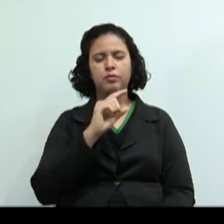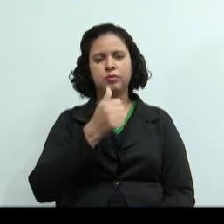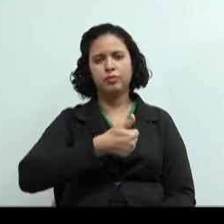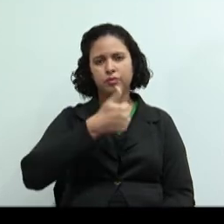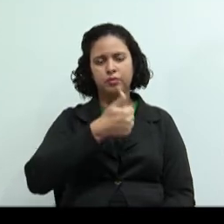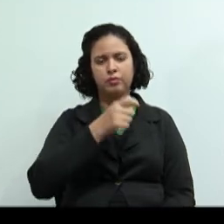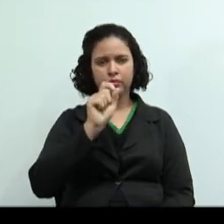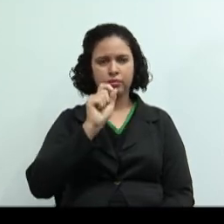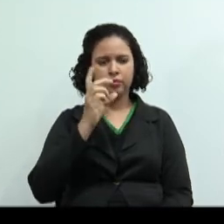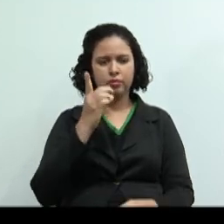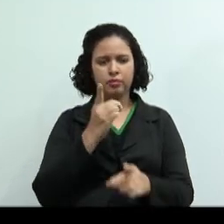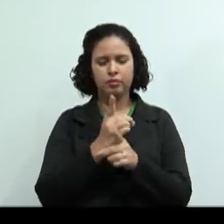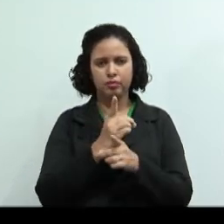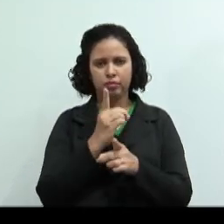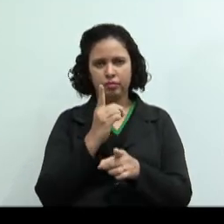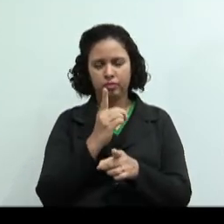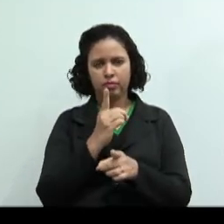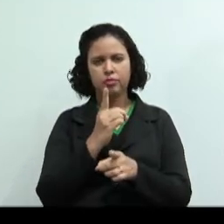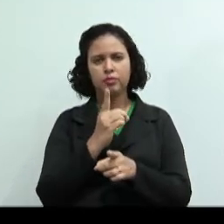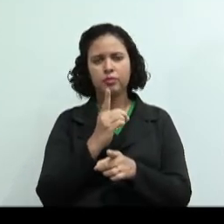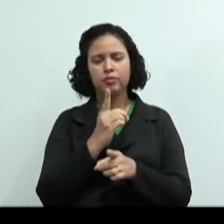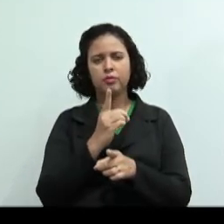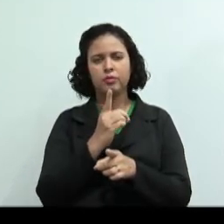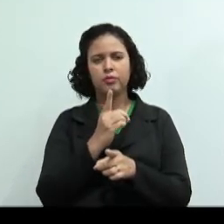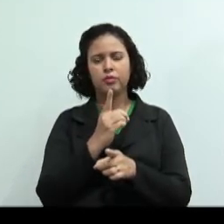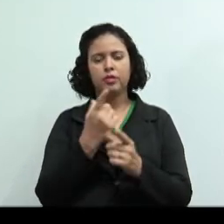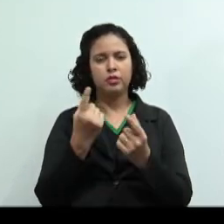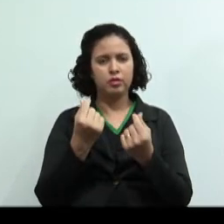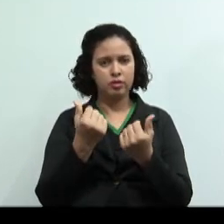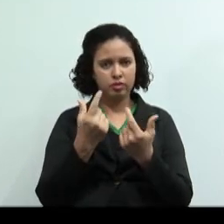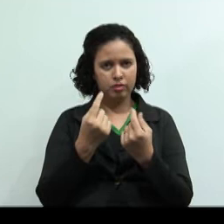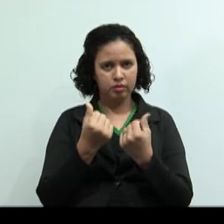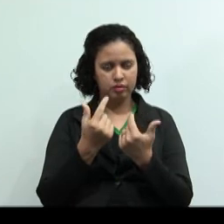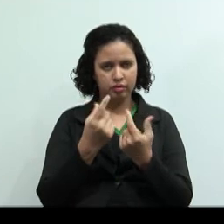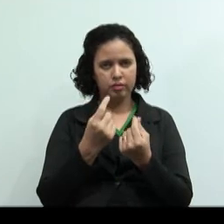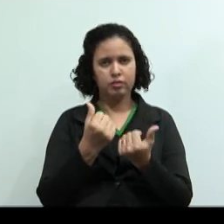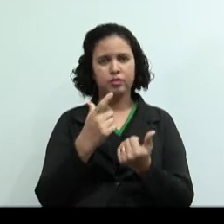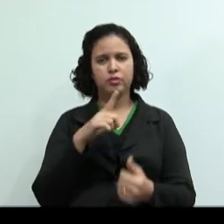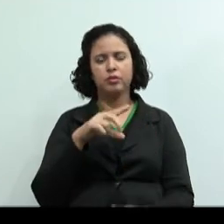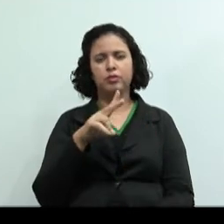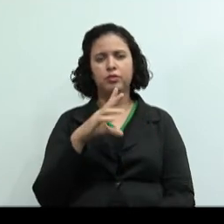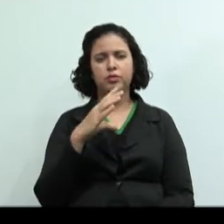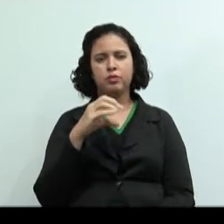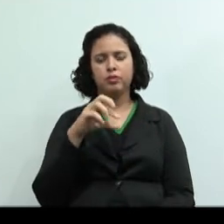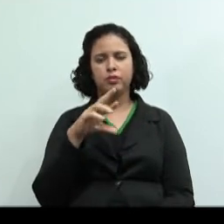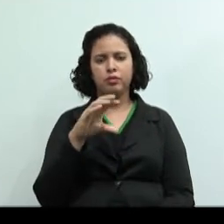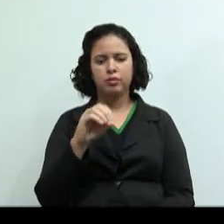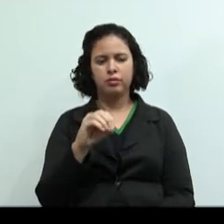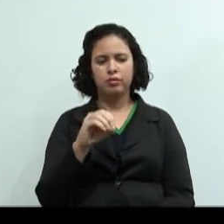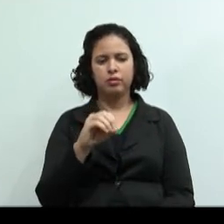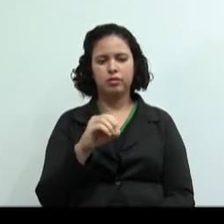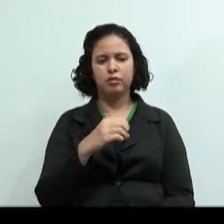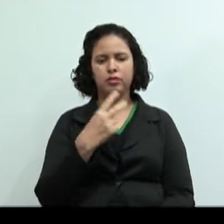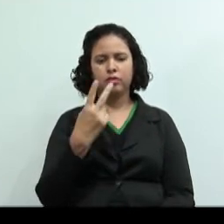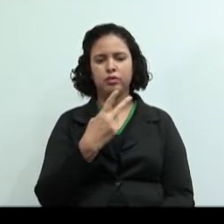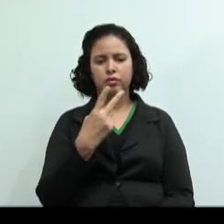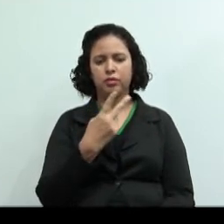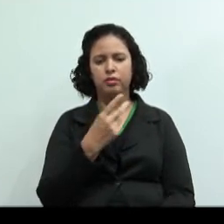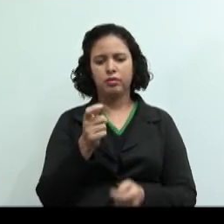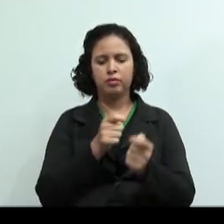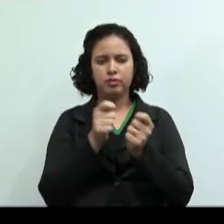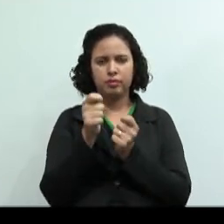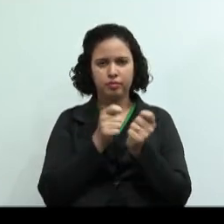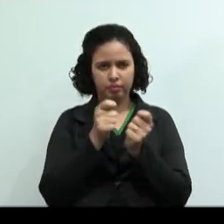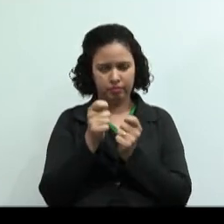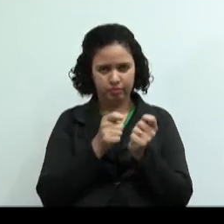é determinação do ganho-lucro. O segundo objetivo é controle das operações e demais